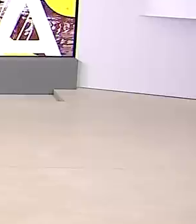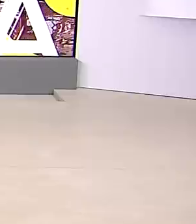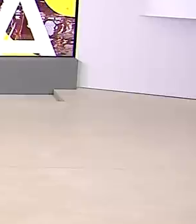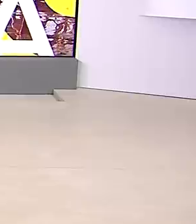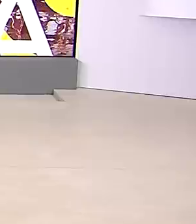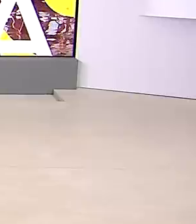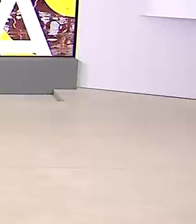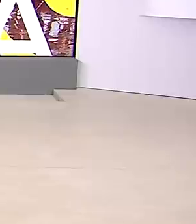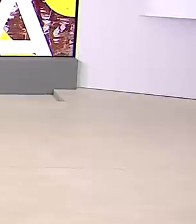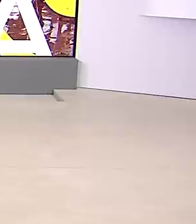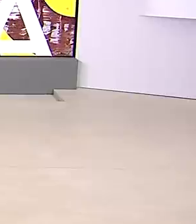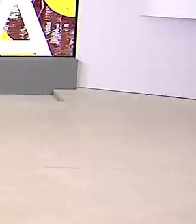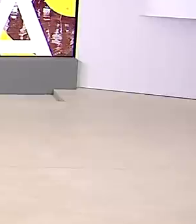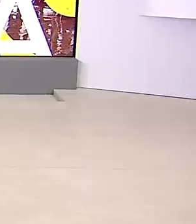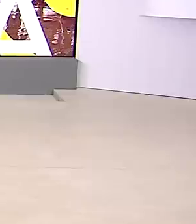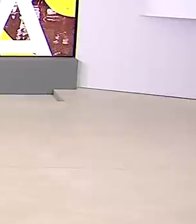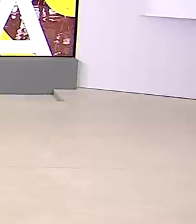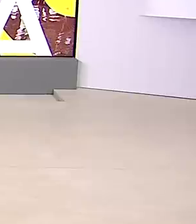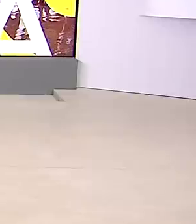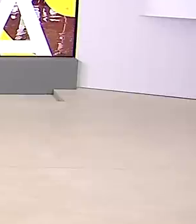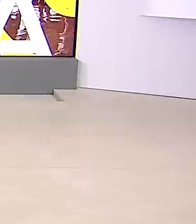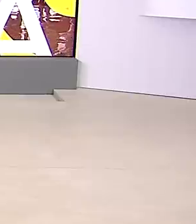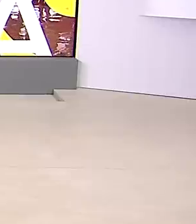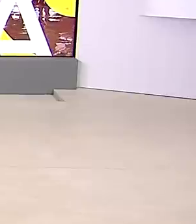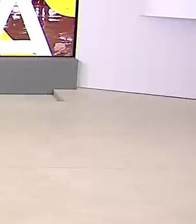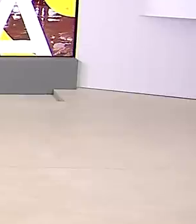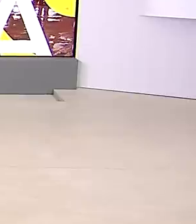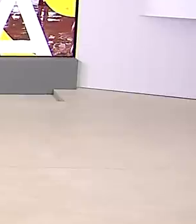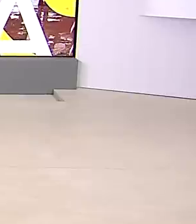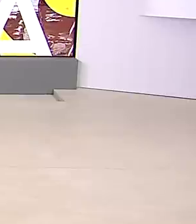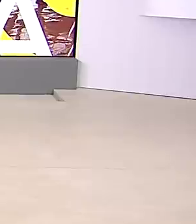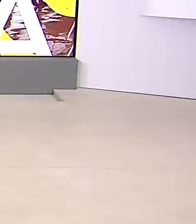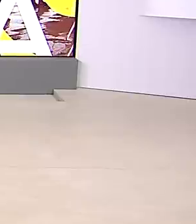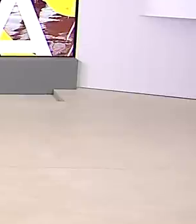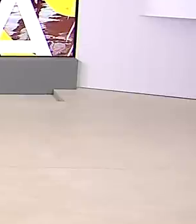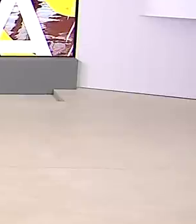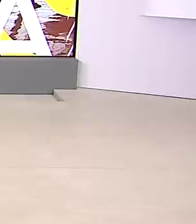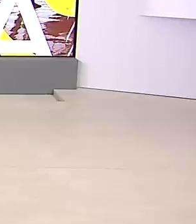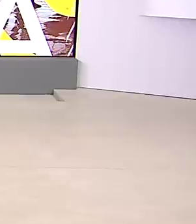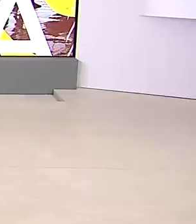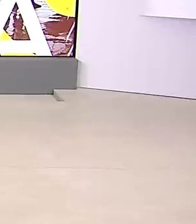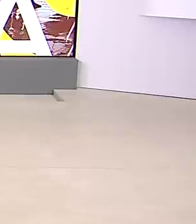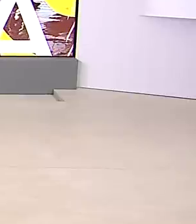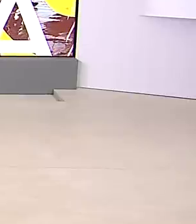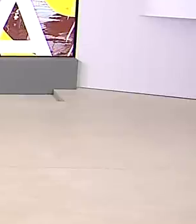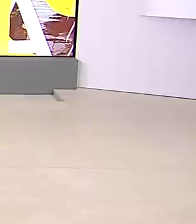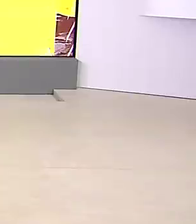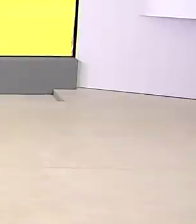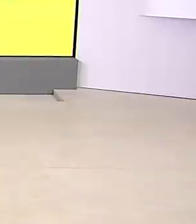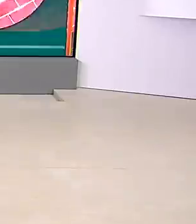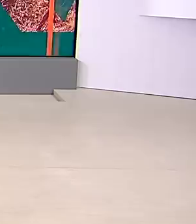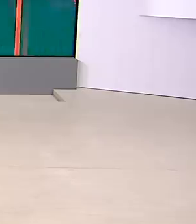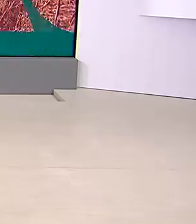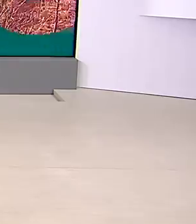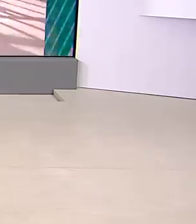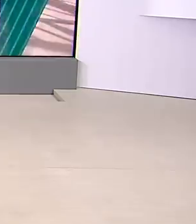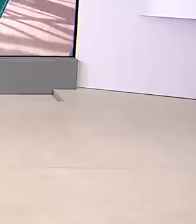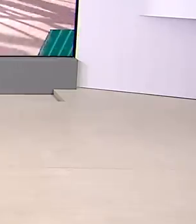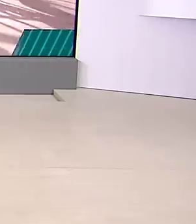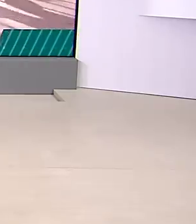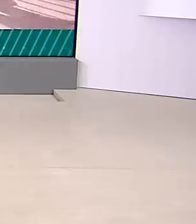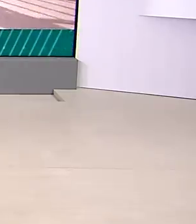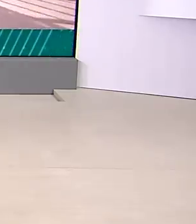hoje no interior de São Paulo o complexo viário que vai beneficiar diretamente cerca de um milhão de pessoas da região